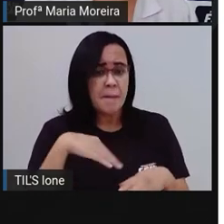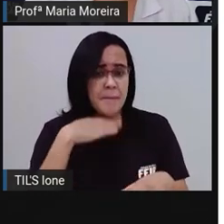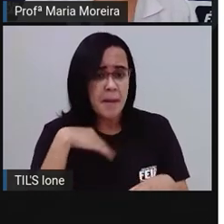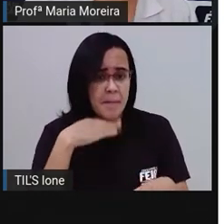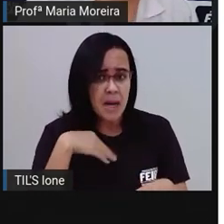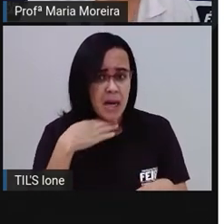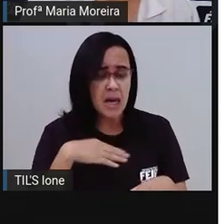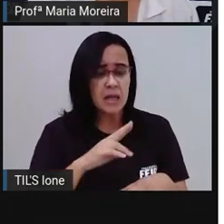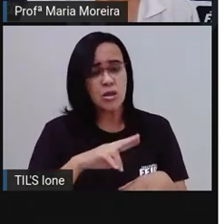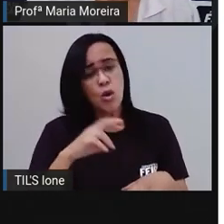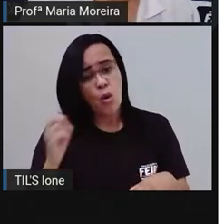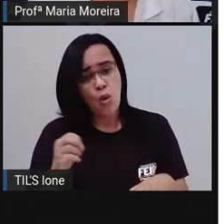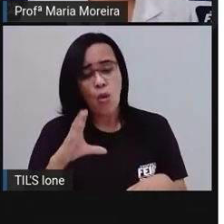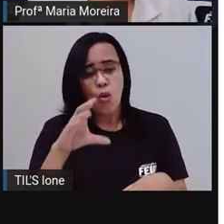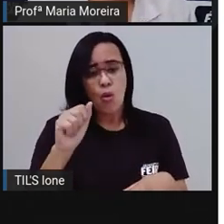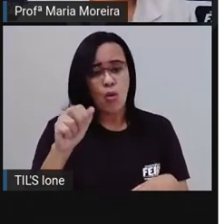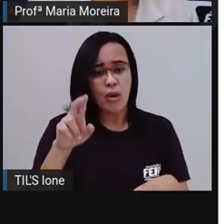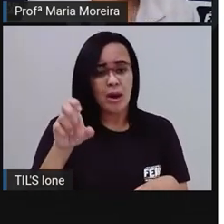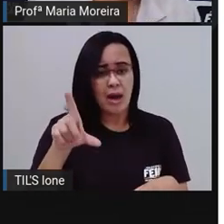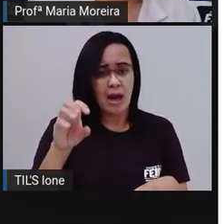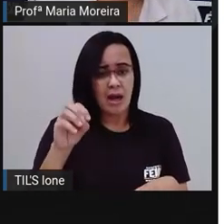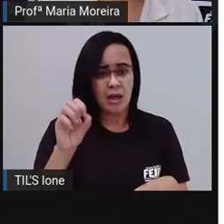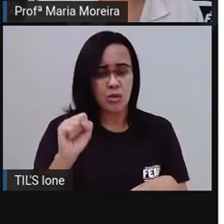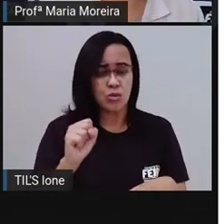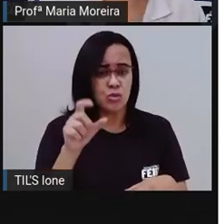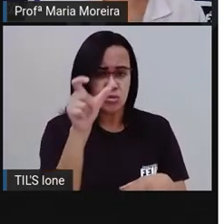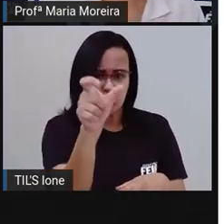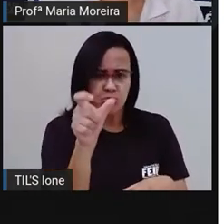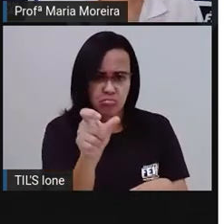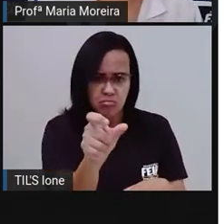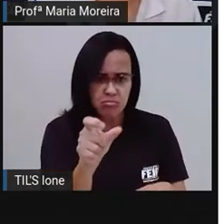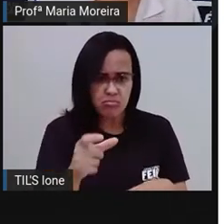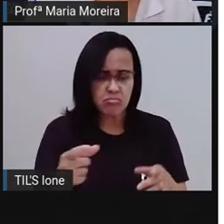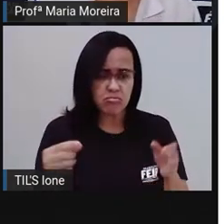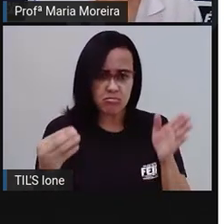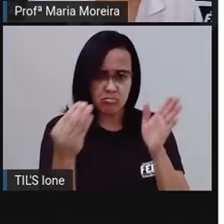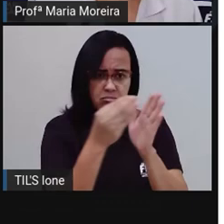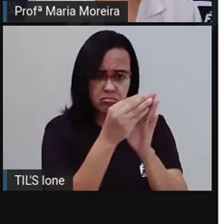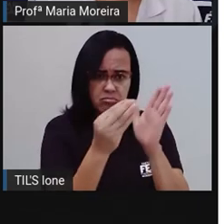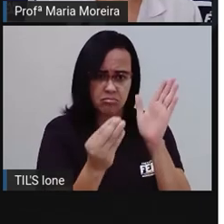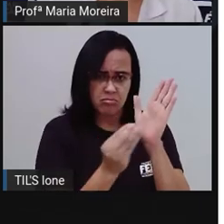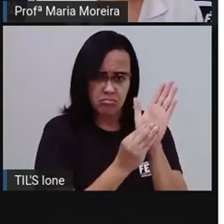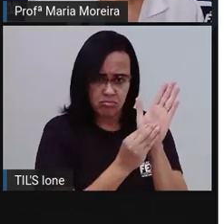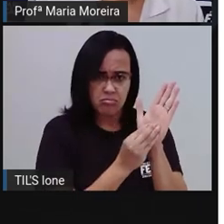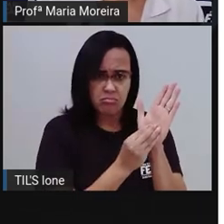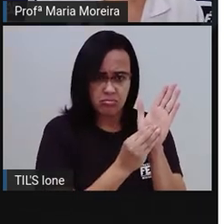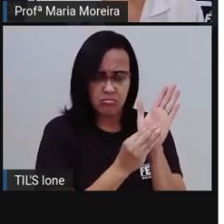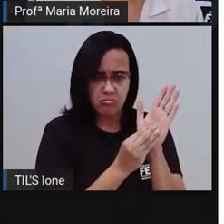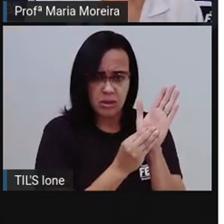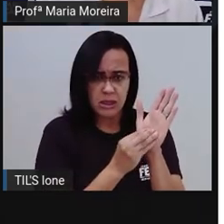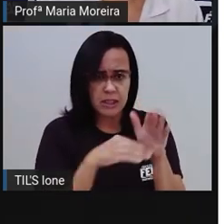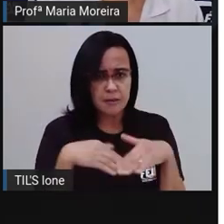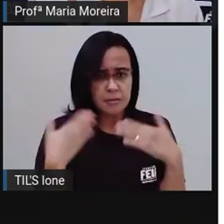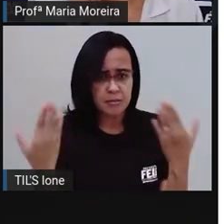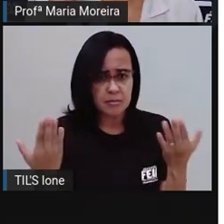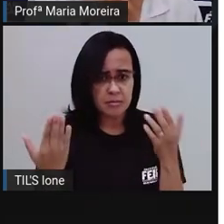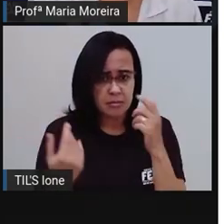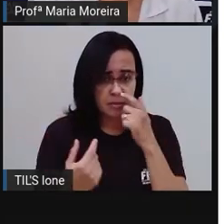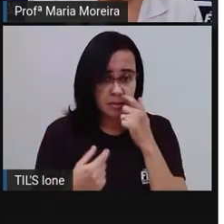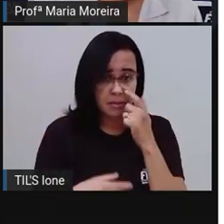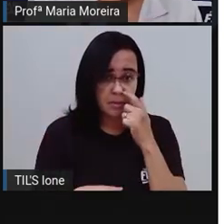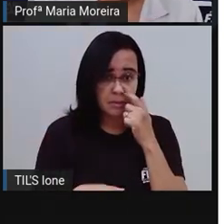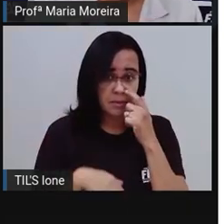Ou Carlos. Fui comprar pão. Ah, pró. Mas aí cabe sim. Como se fosse um recado. Mamãe. Ou Carlos. Agora me tira só uma dúvida.